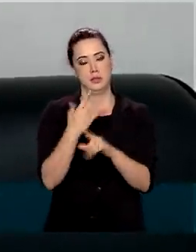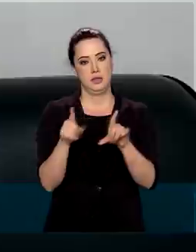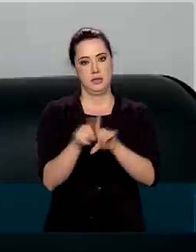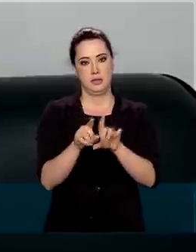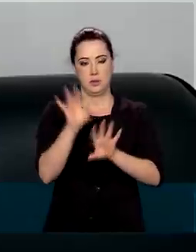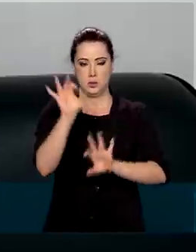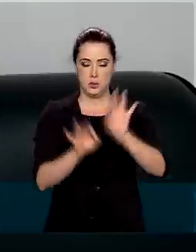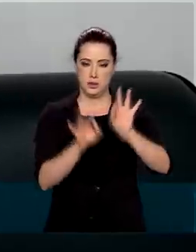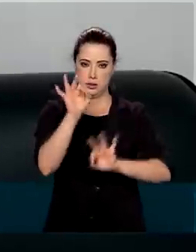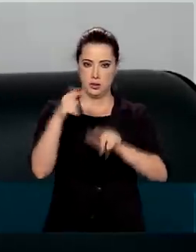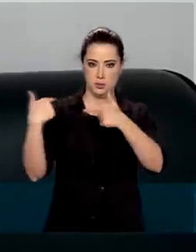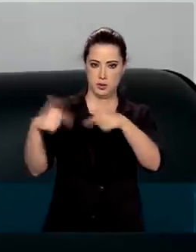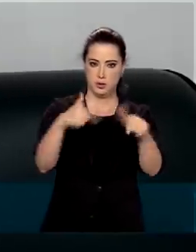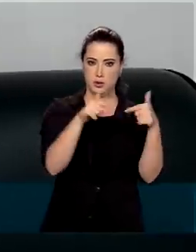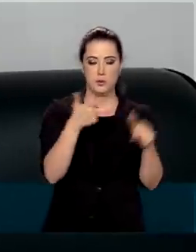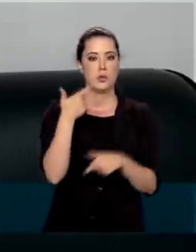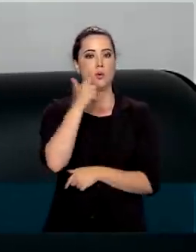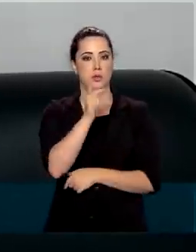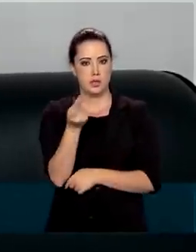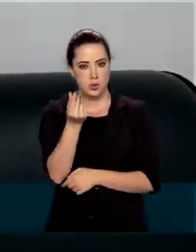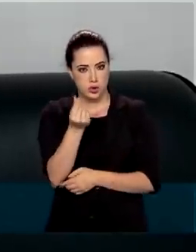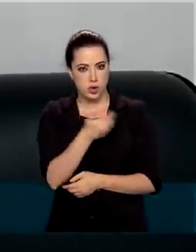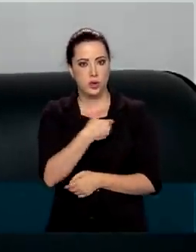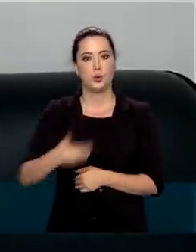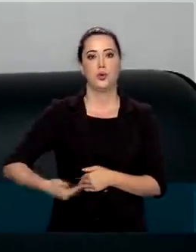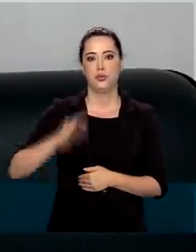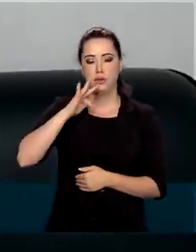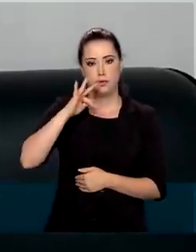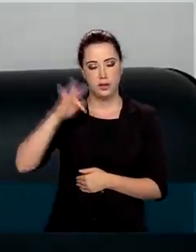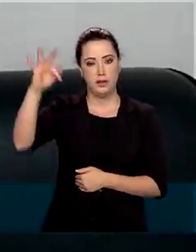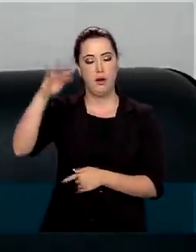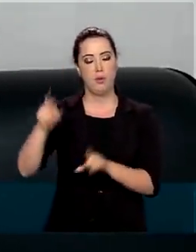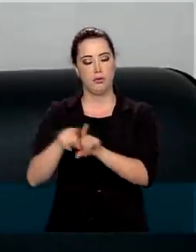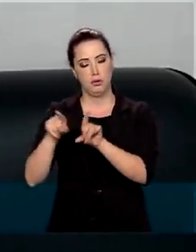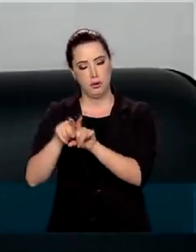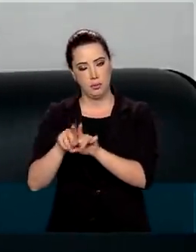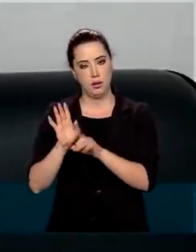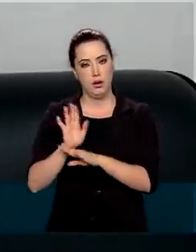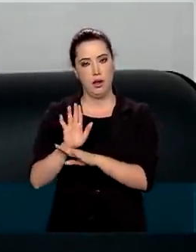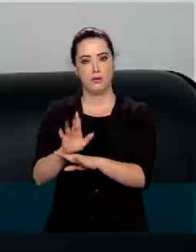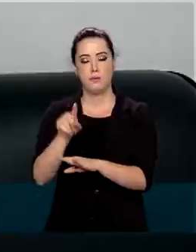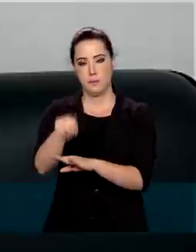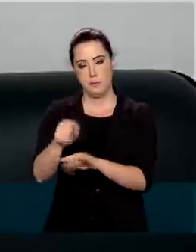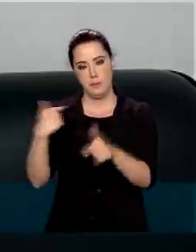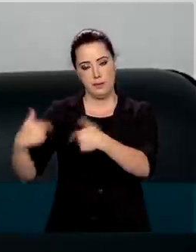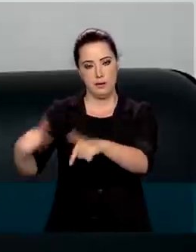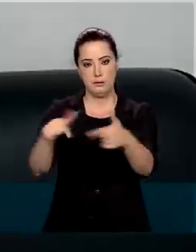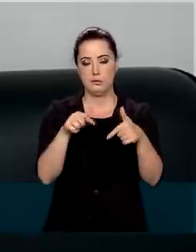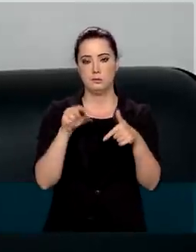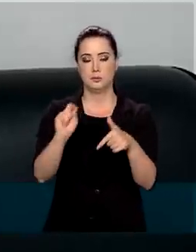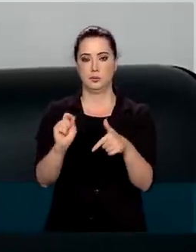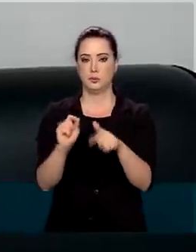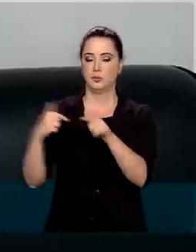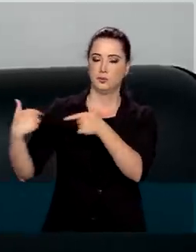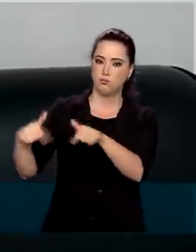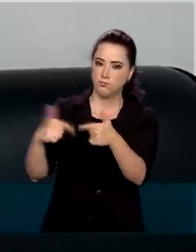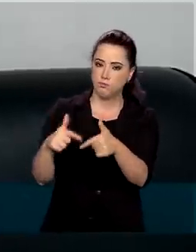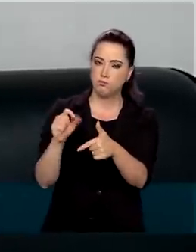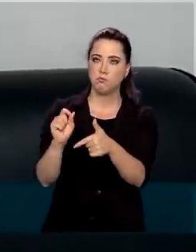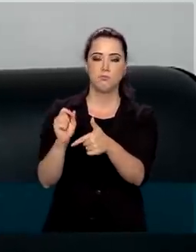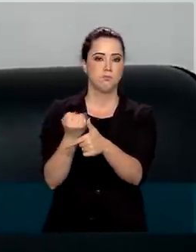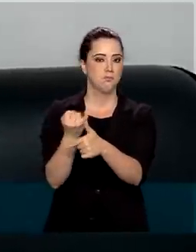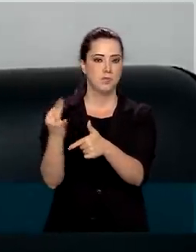trabalho para acessar os recursos do Governo Federal e apoiar nas operações e nas ações